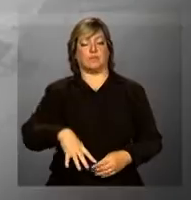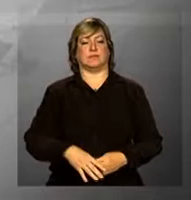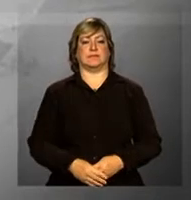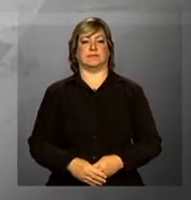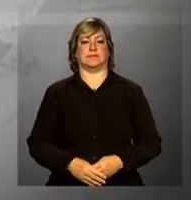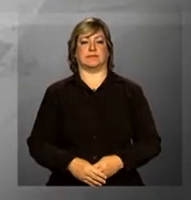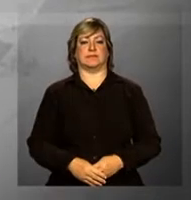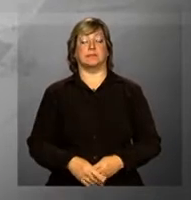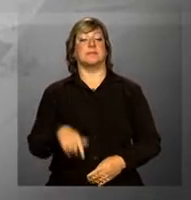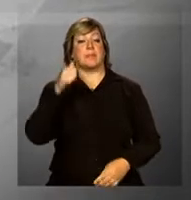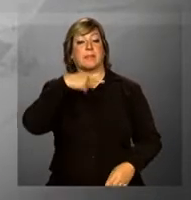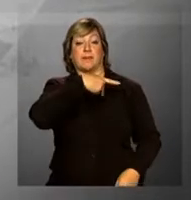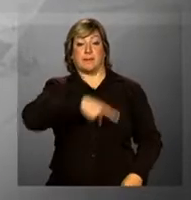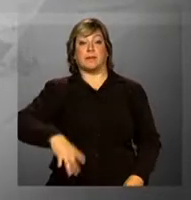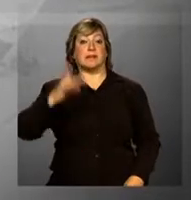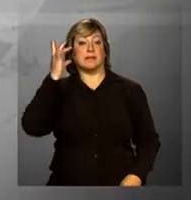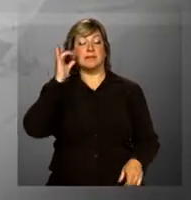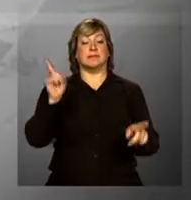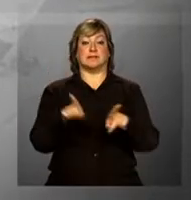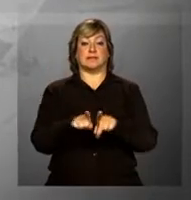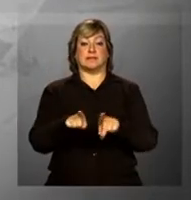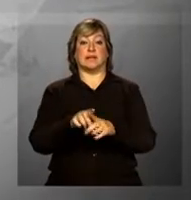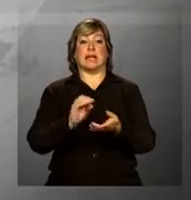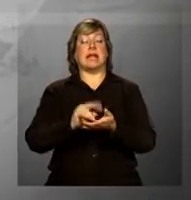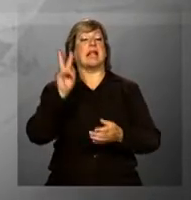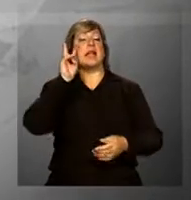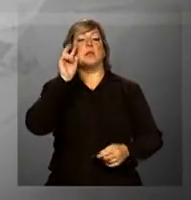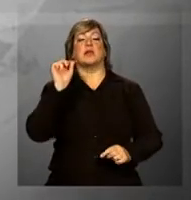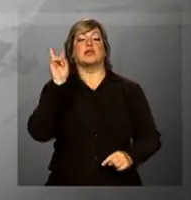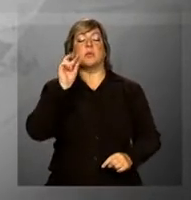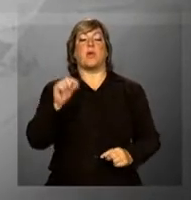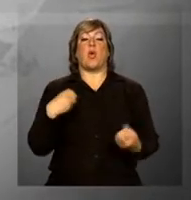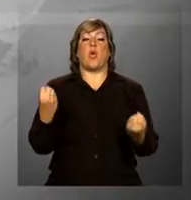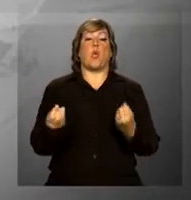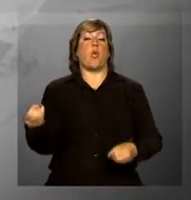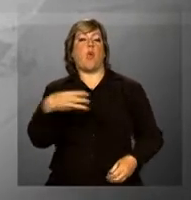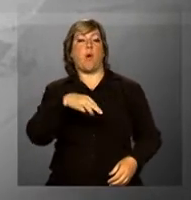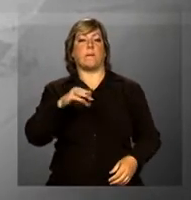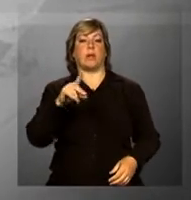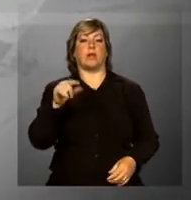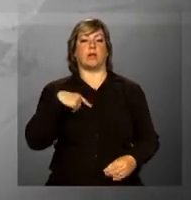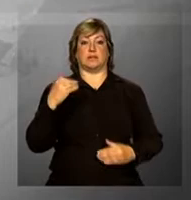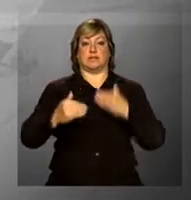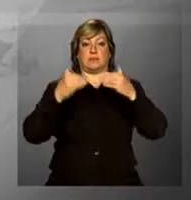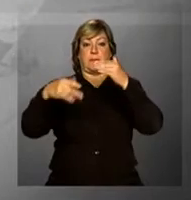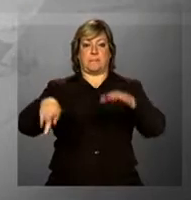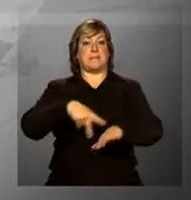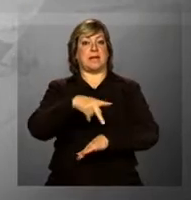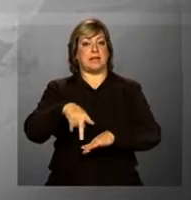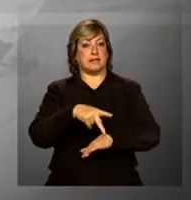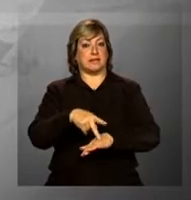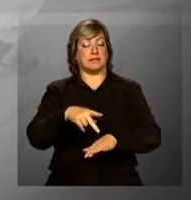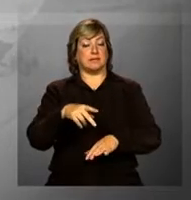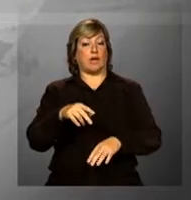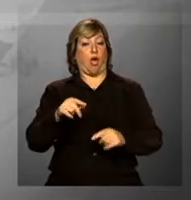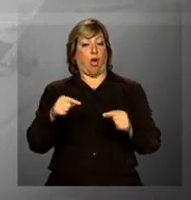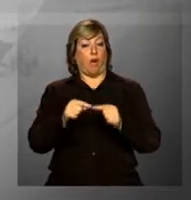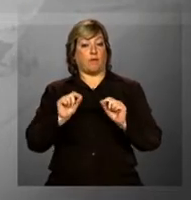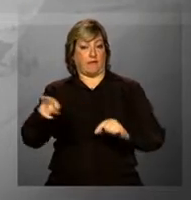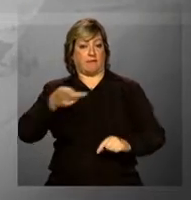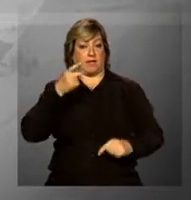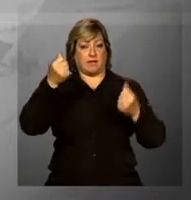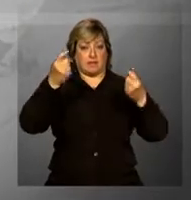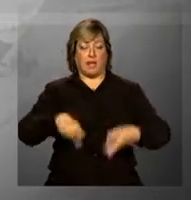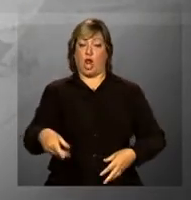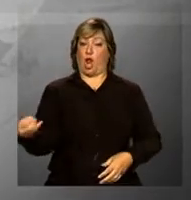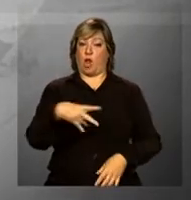A presidenta Dilma Rousseff ainda lembrou do novo modelo de desenvolvimento do país. Segundo ela, a nova